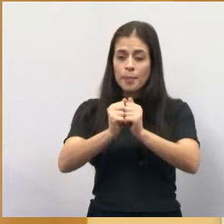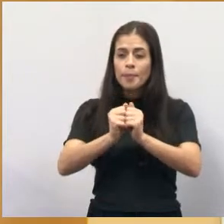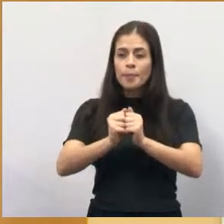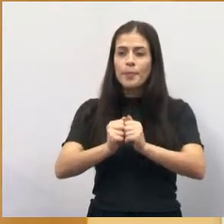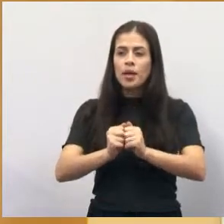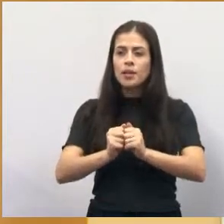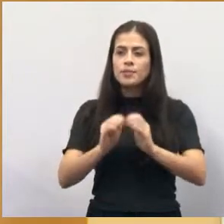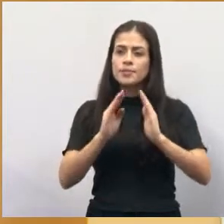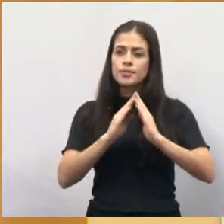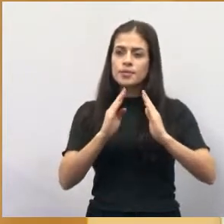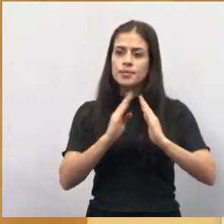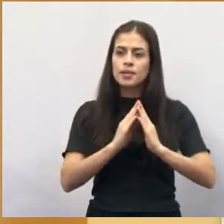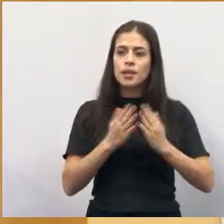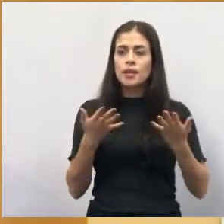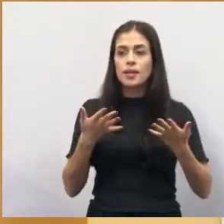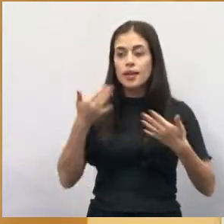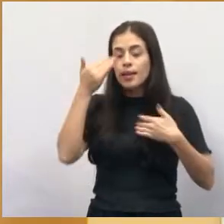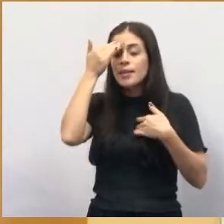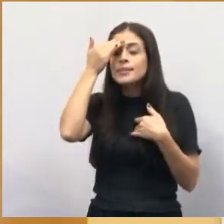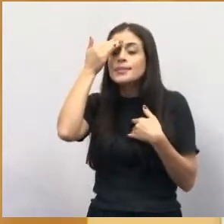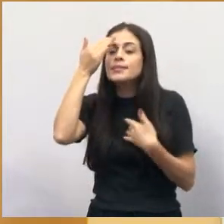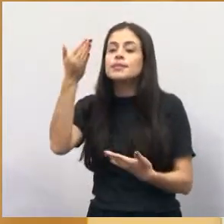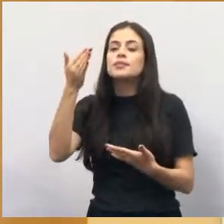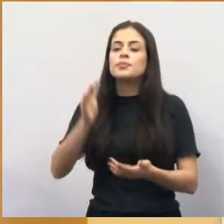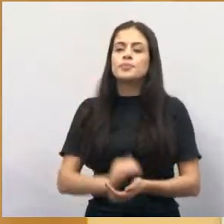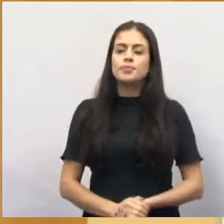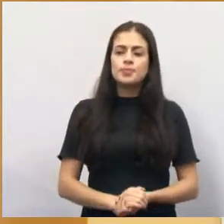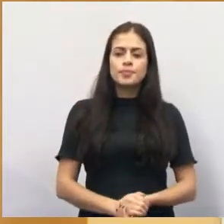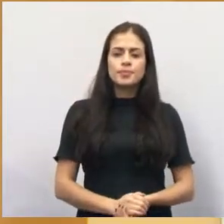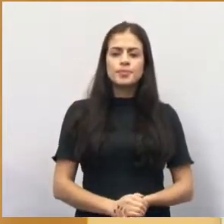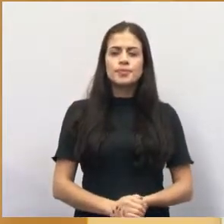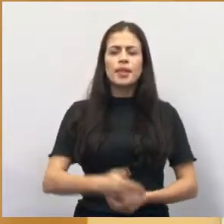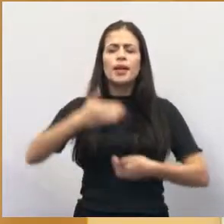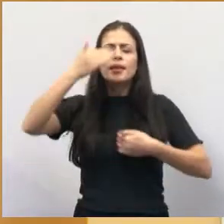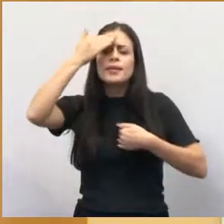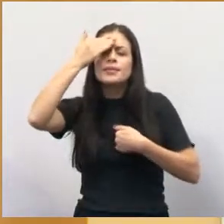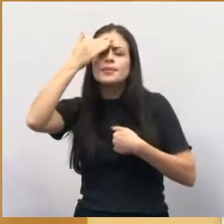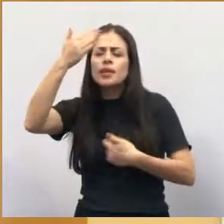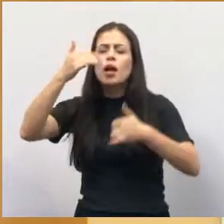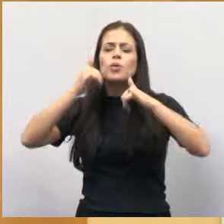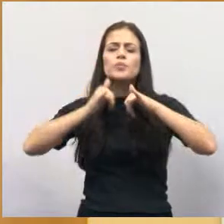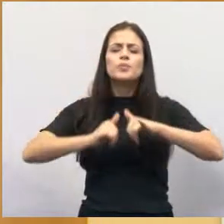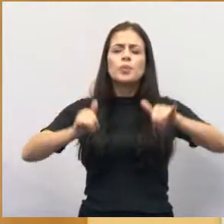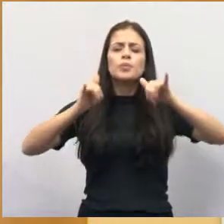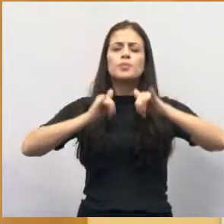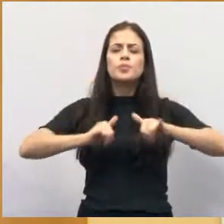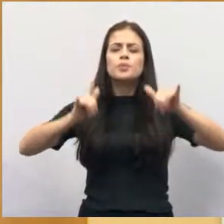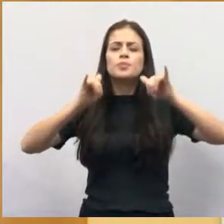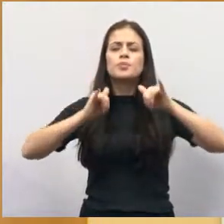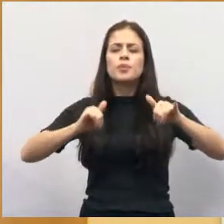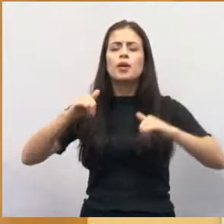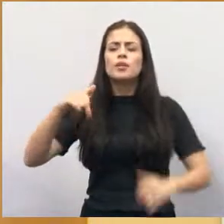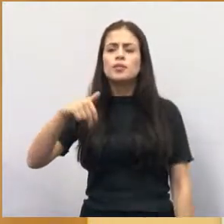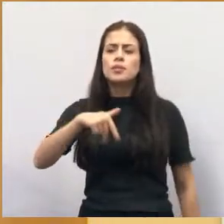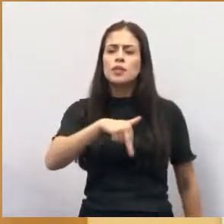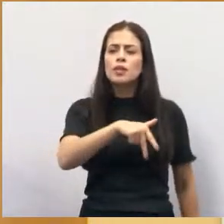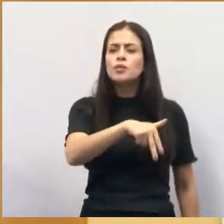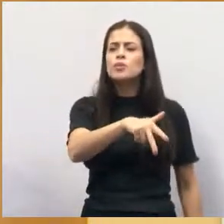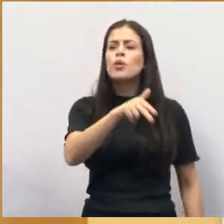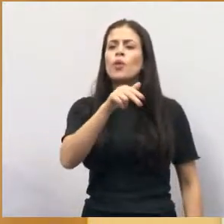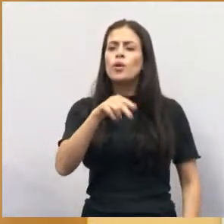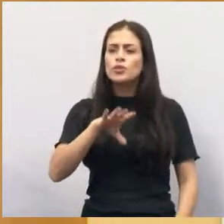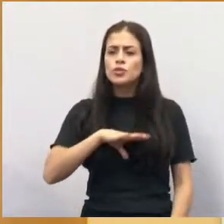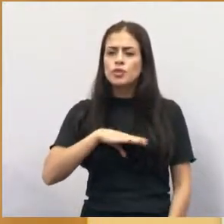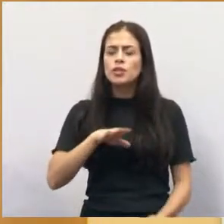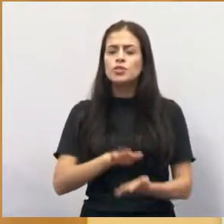o momento é de agradecimento. Quero agradecer porque fiz bastante campanha nas ruas de Jacareí, conversei com